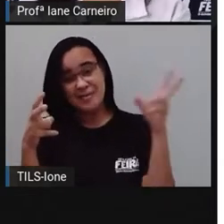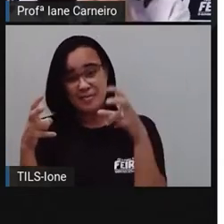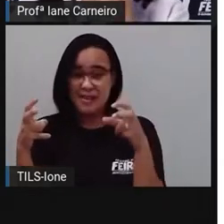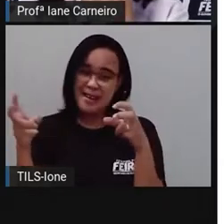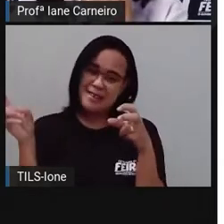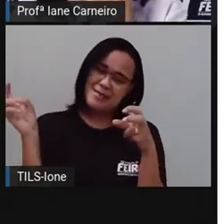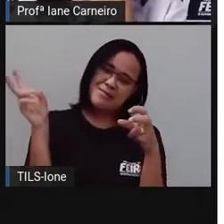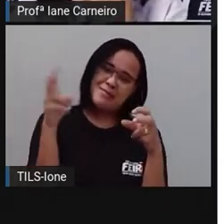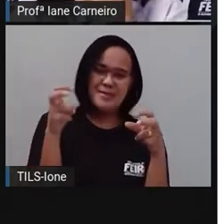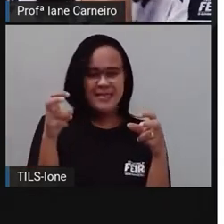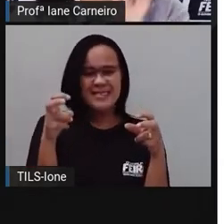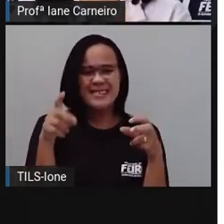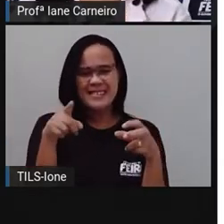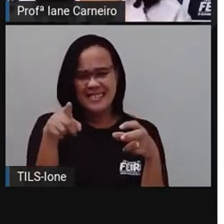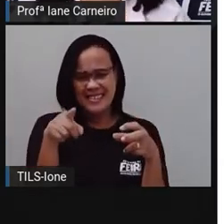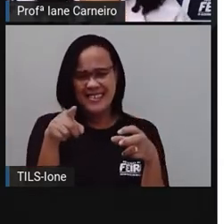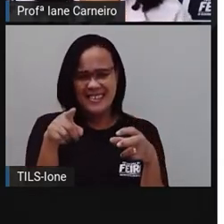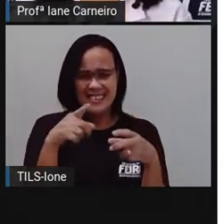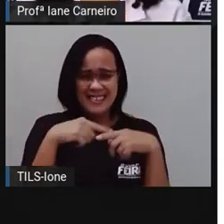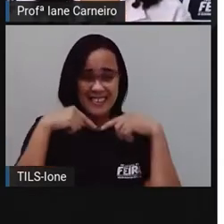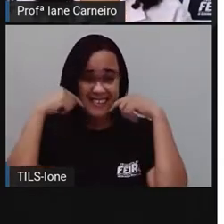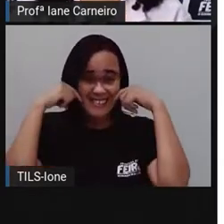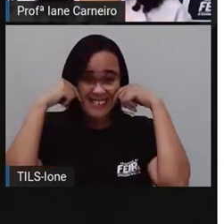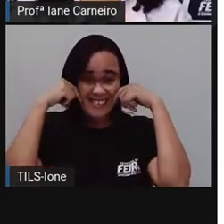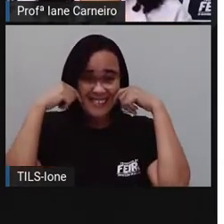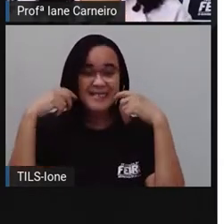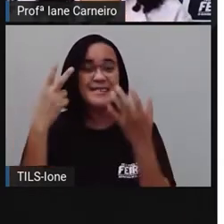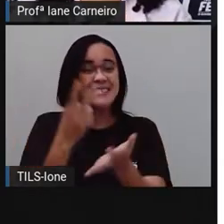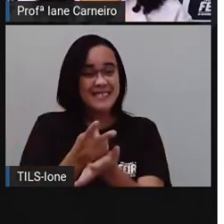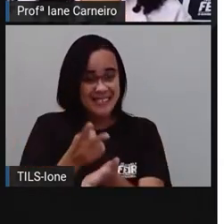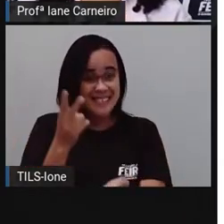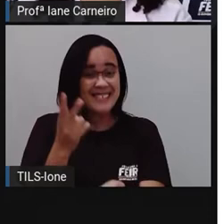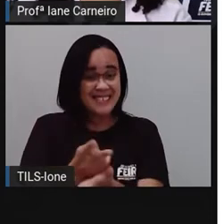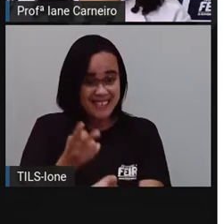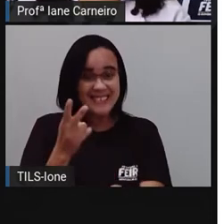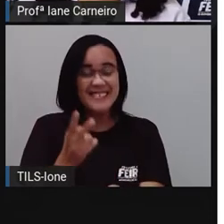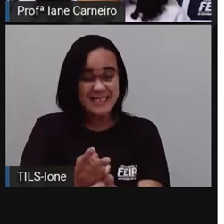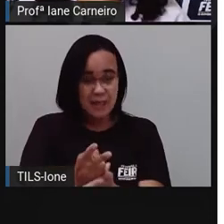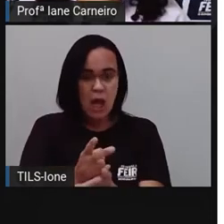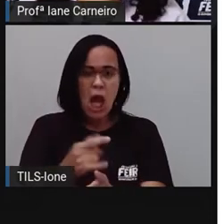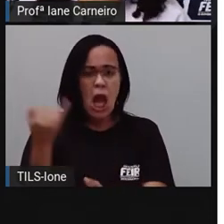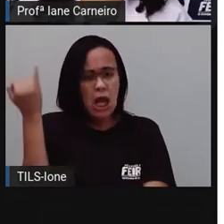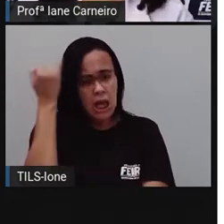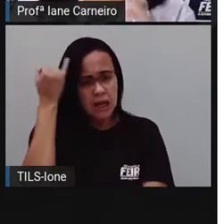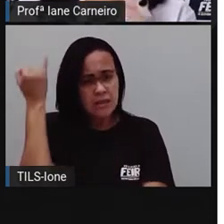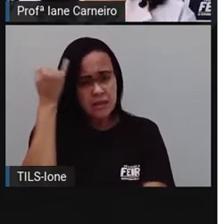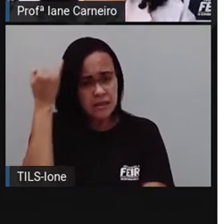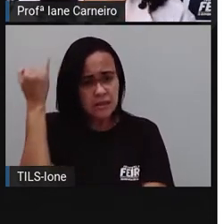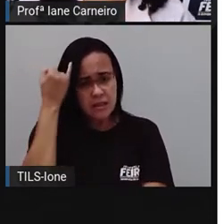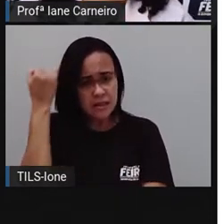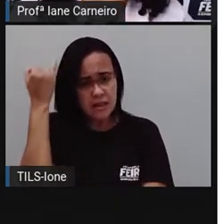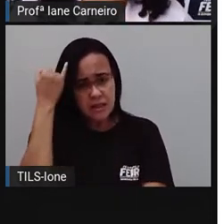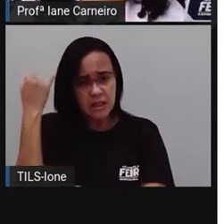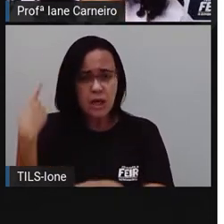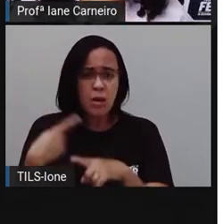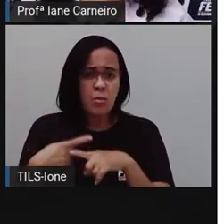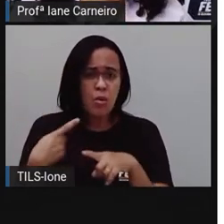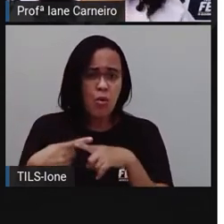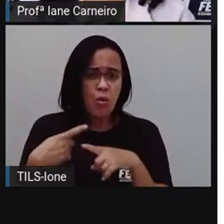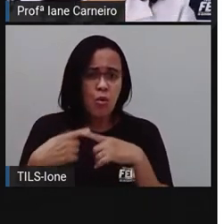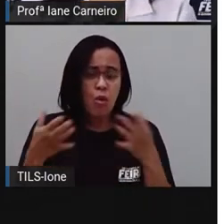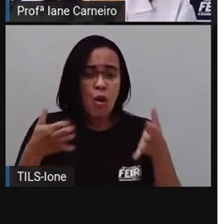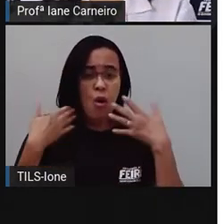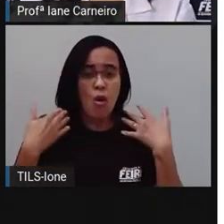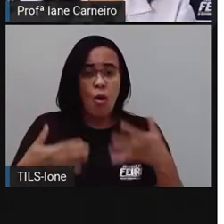Parece mesmo que tava sorrindo. Olha só. Esses bichos são, assim, preguiçosos por causa do calor.